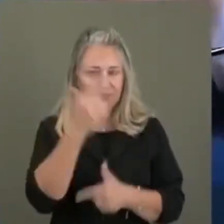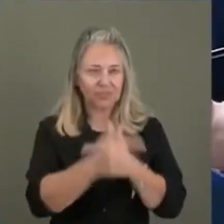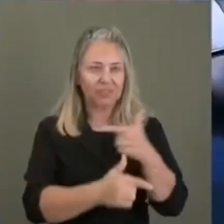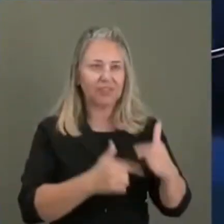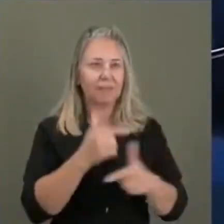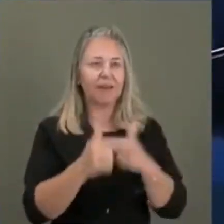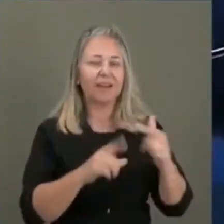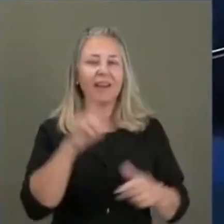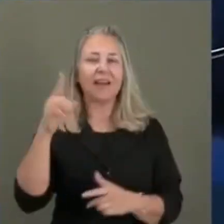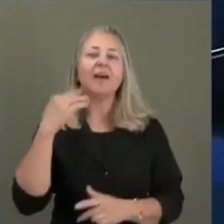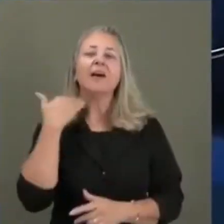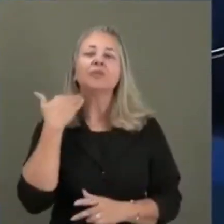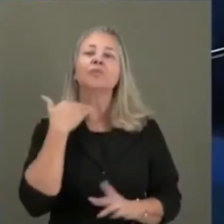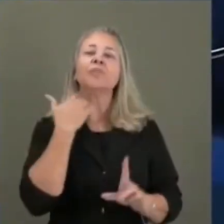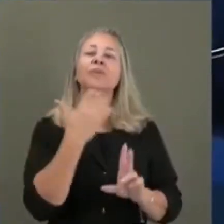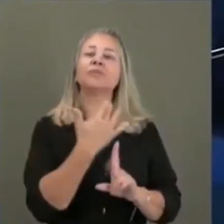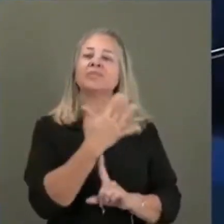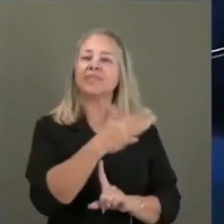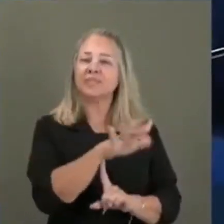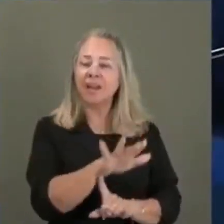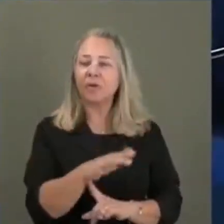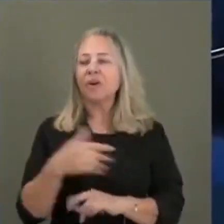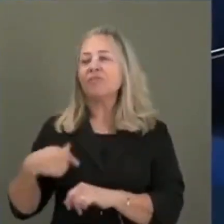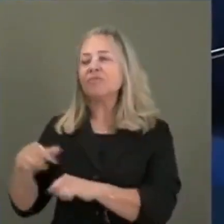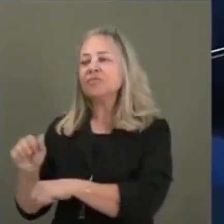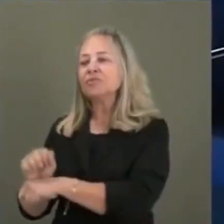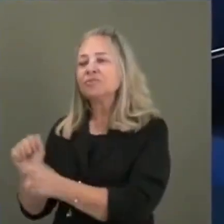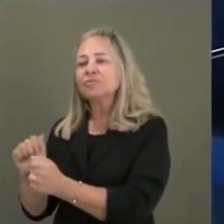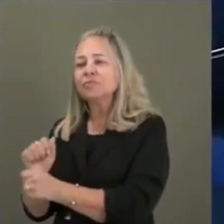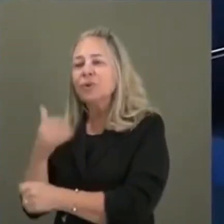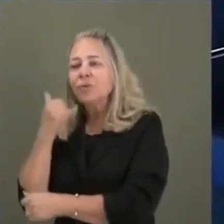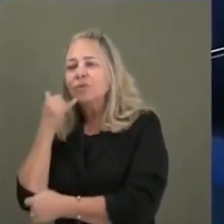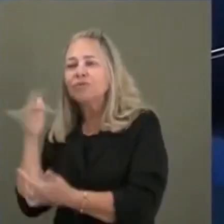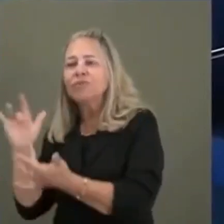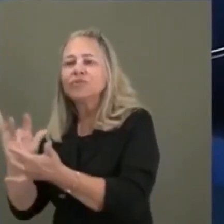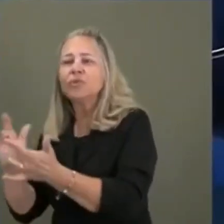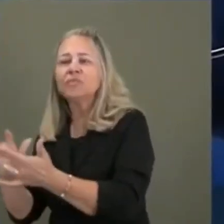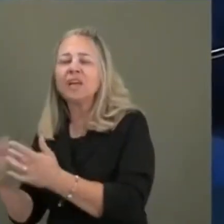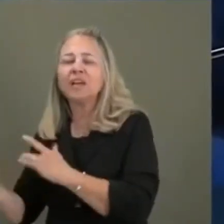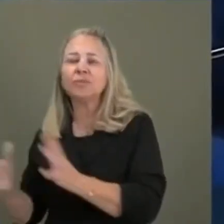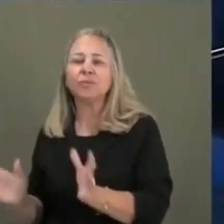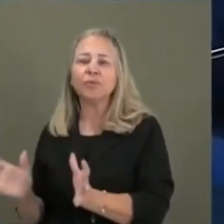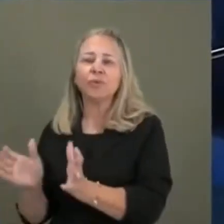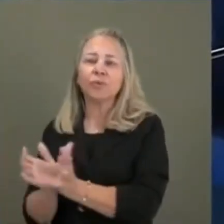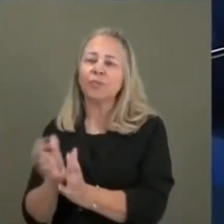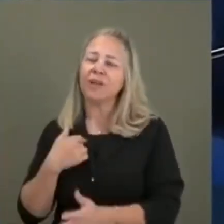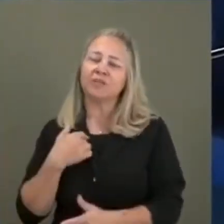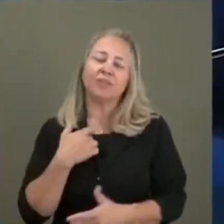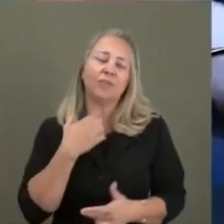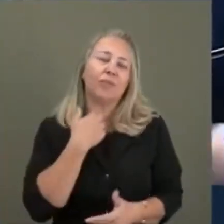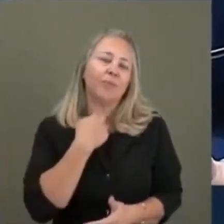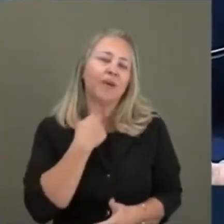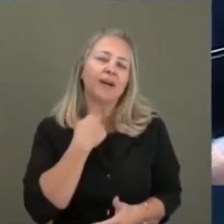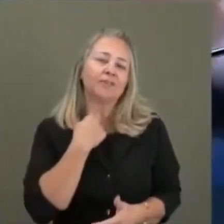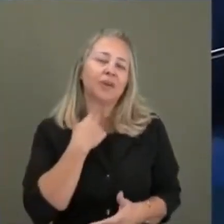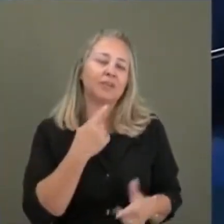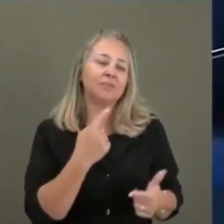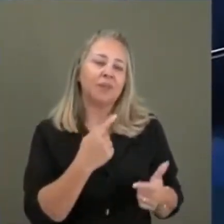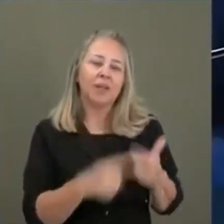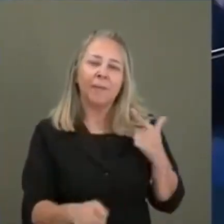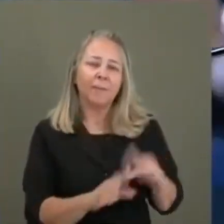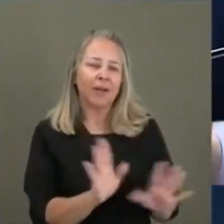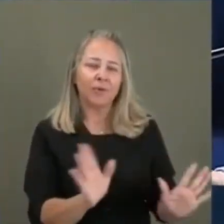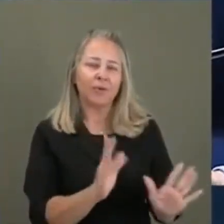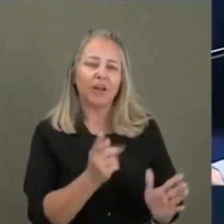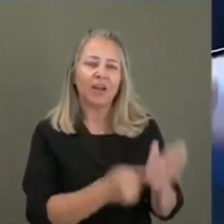no Banco Central entrou em contato com minha equipe, para a gente poder reunir. Só que eu tive imprevisto e não consegui ir nesse... A gente desmarcou. Mas aí me